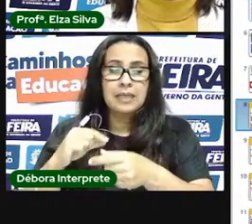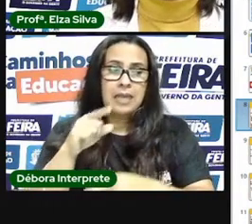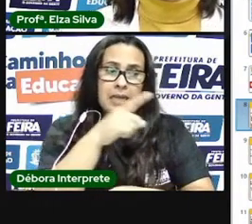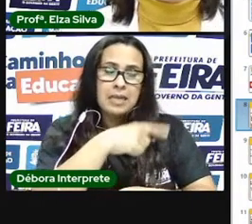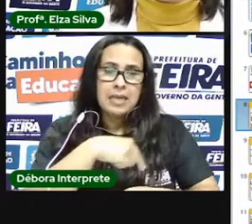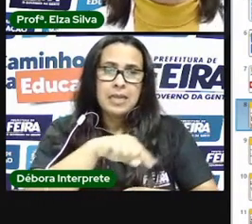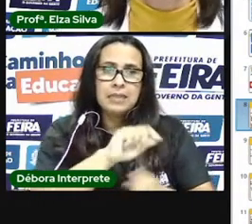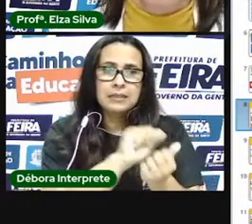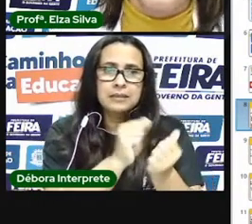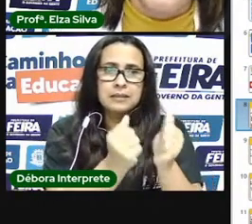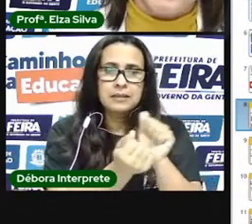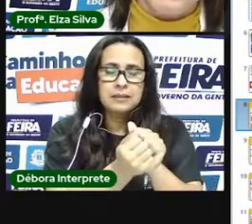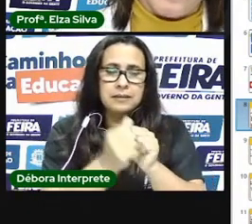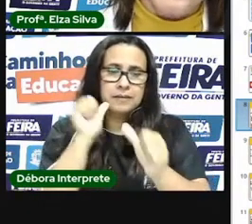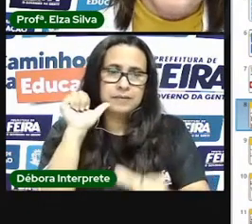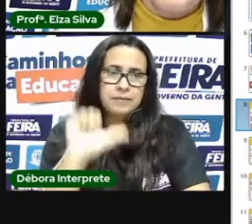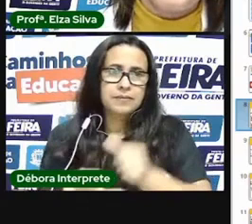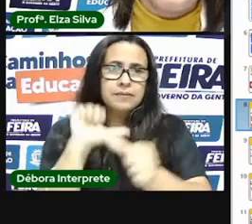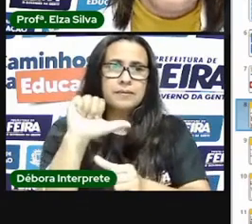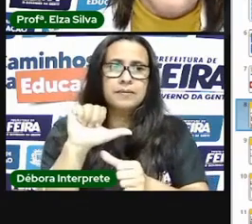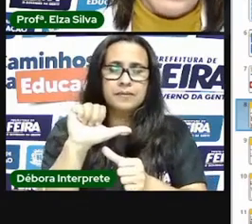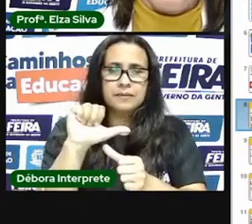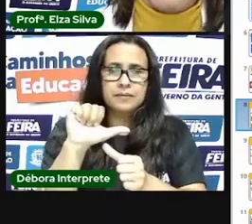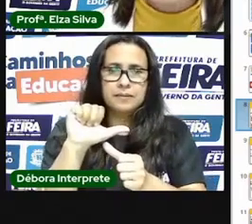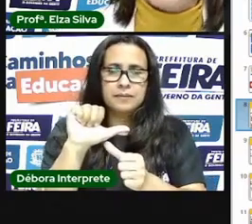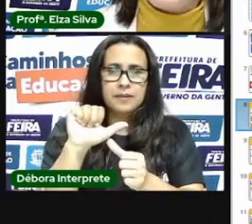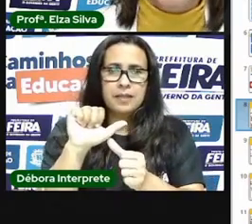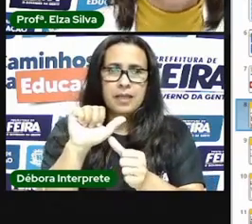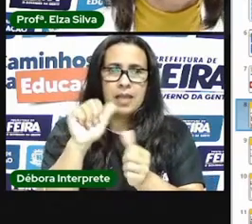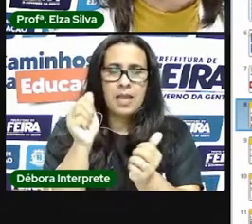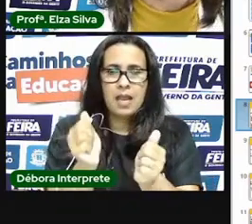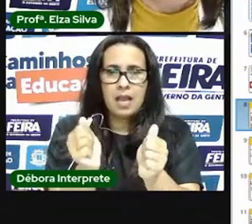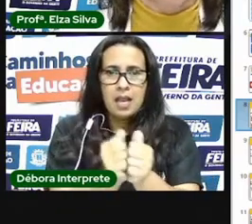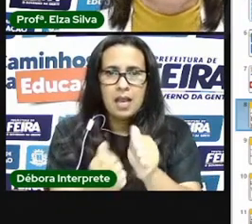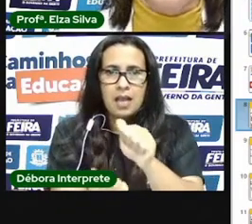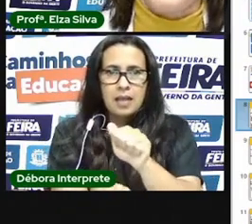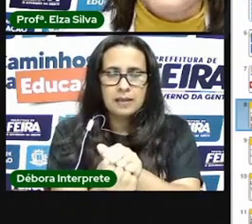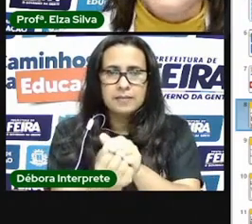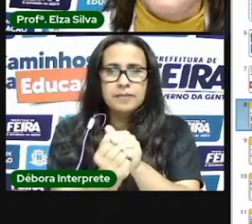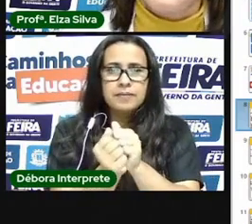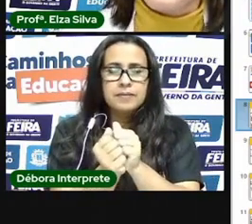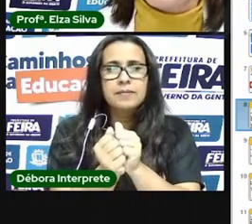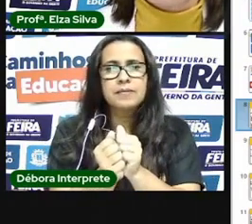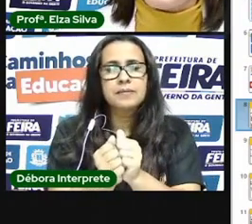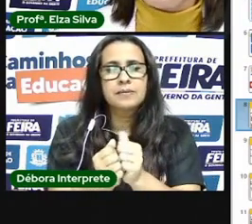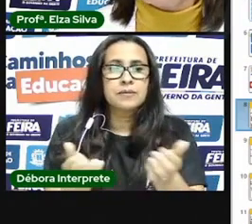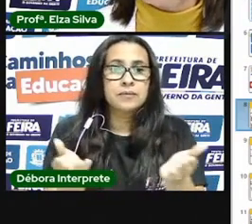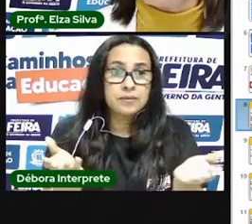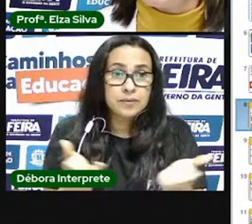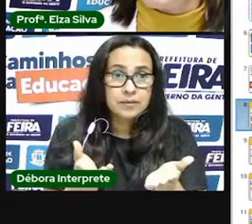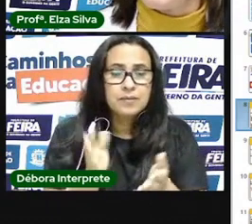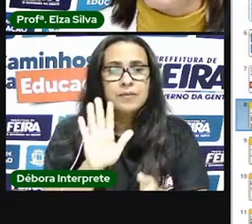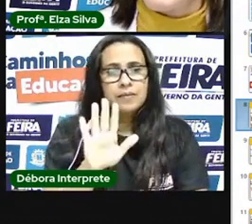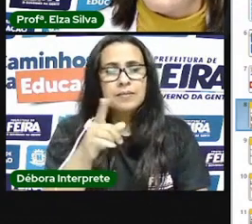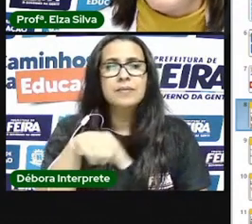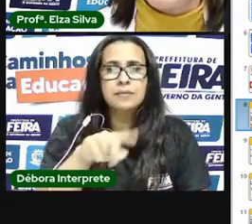adaptando ao contexto atual. Mas desde muito tempo atrás, vocês já devem ter